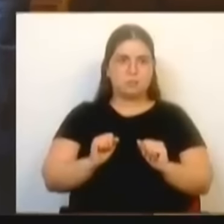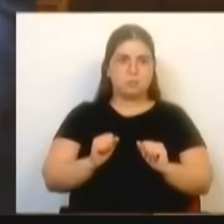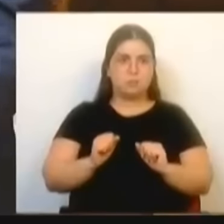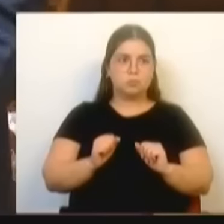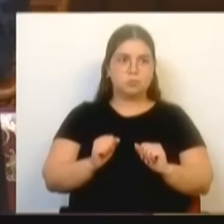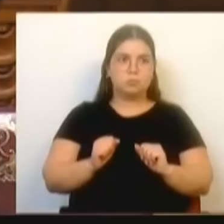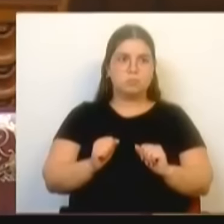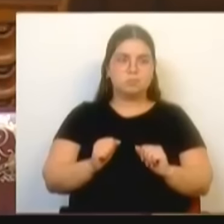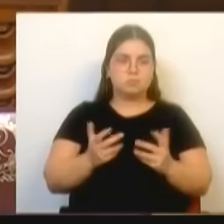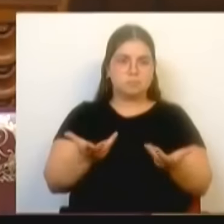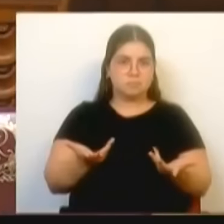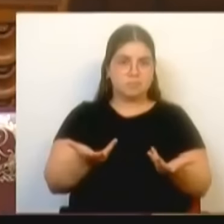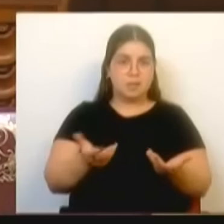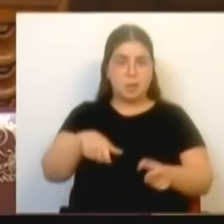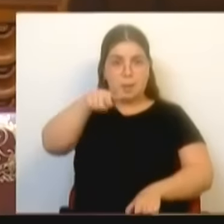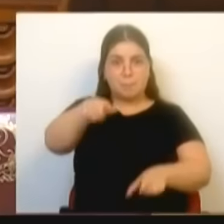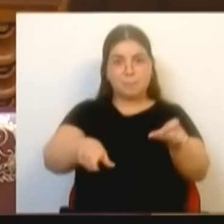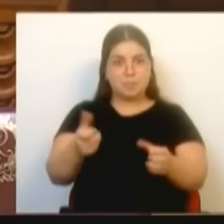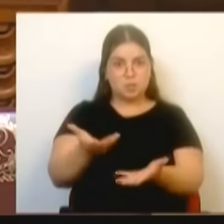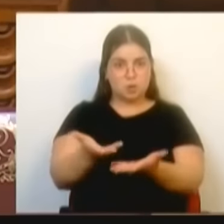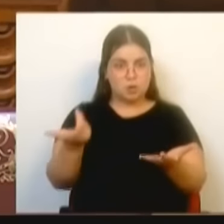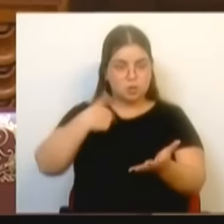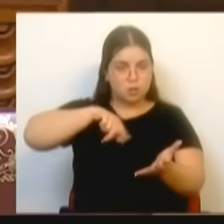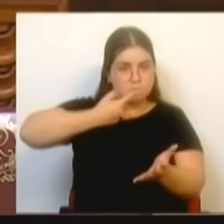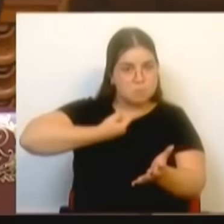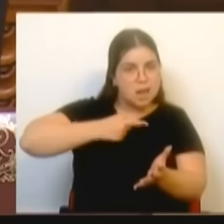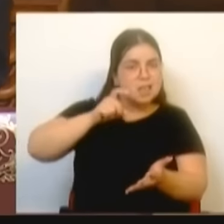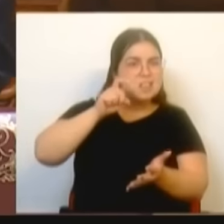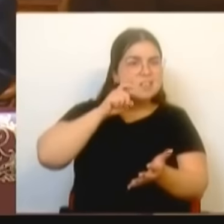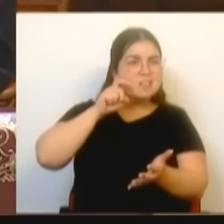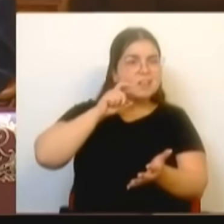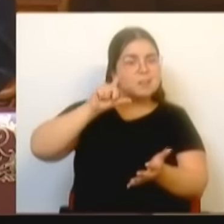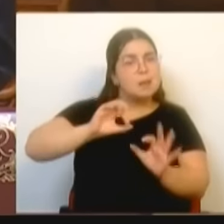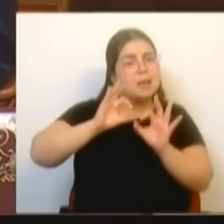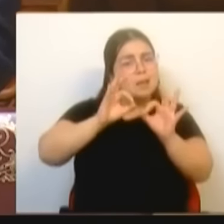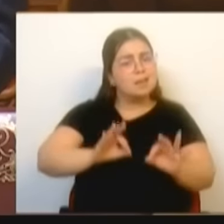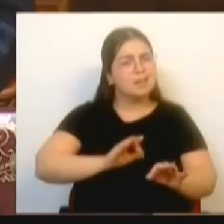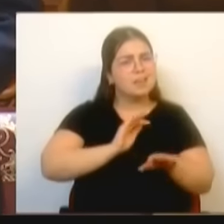que nós devíamos proteger e acarinhar,